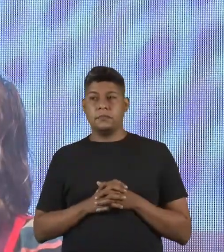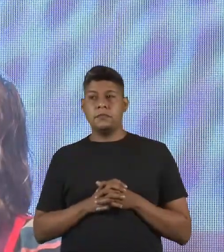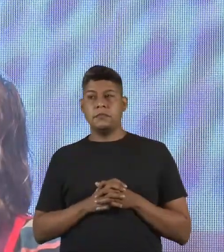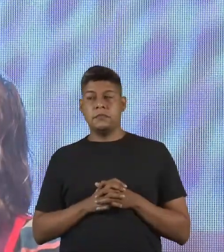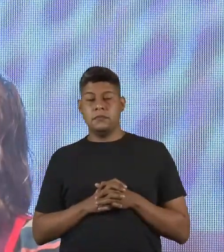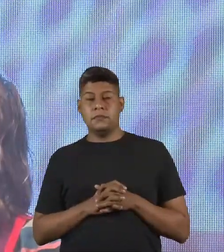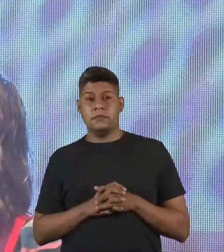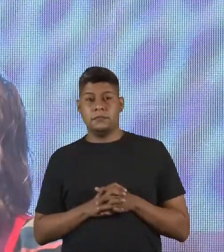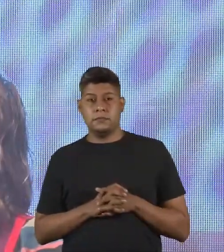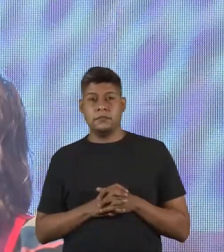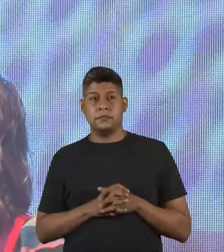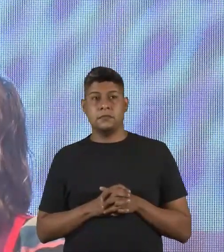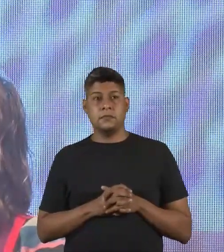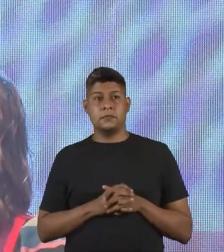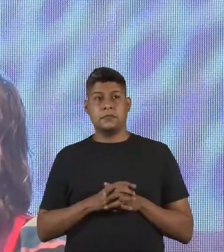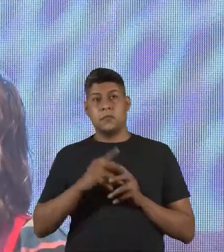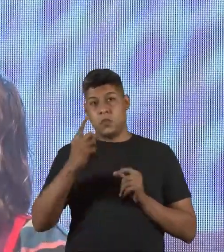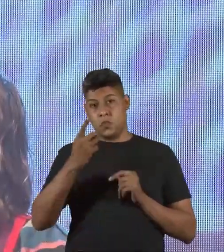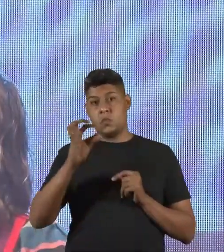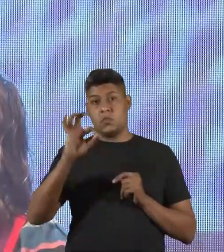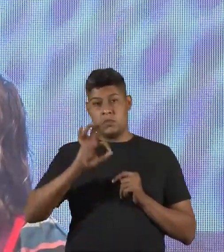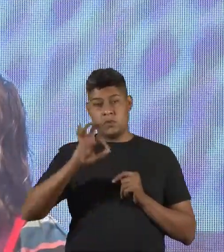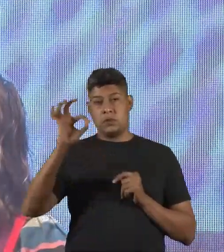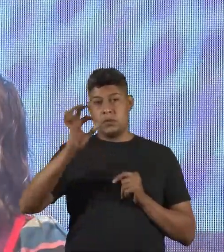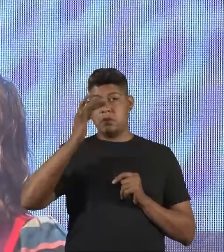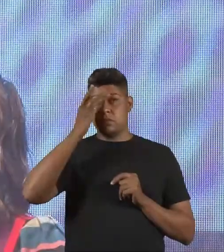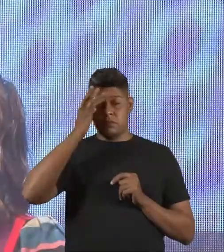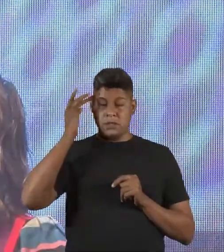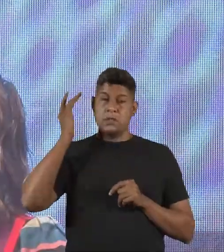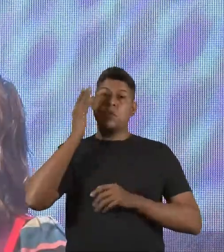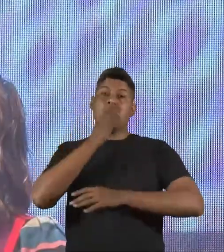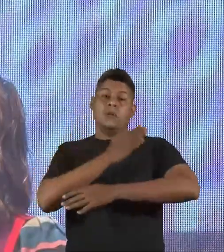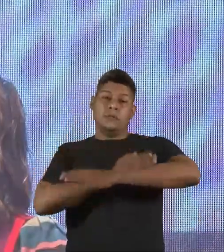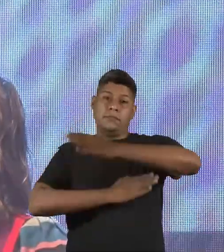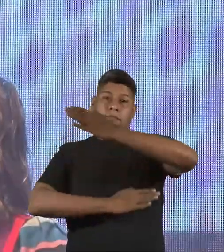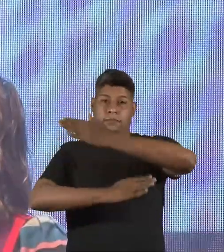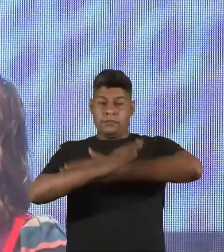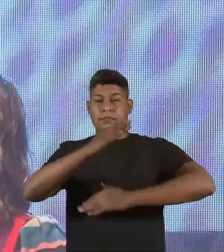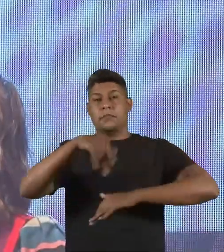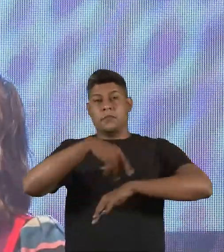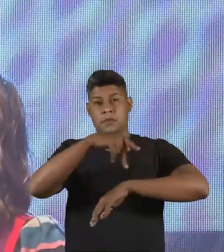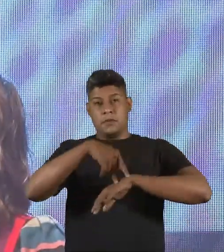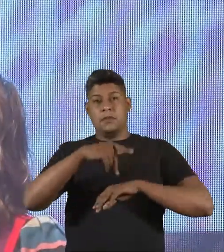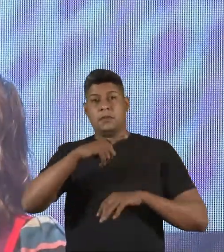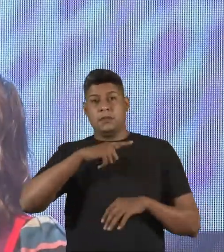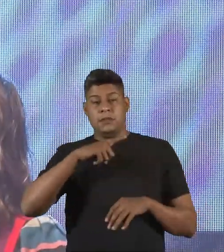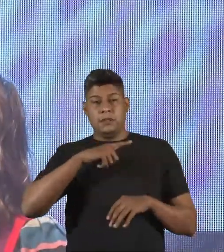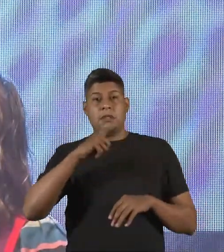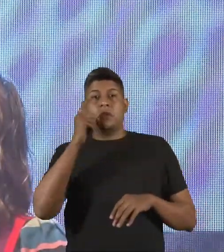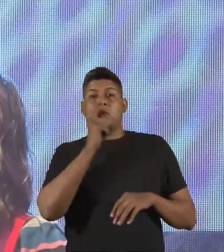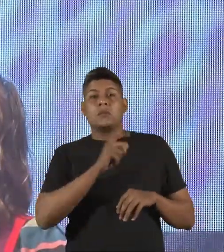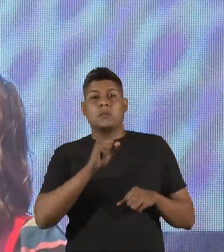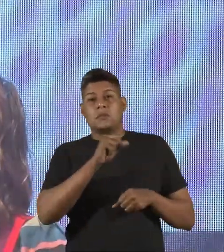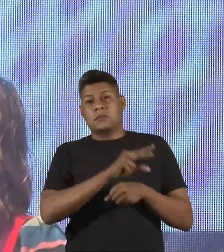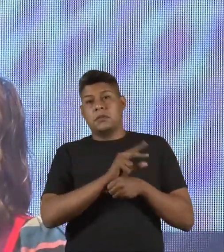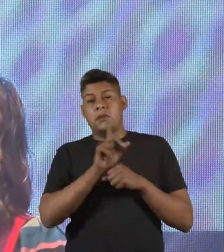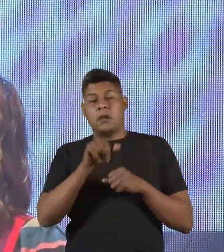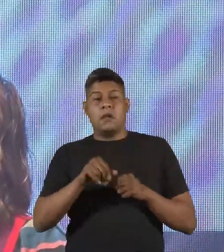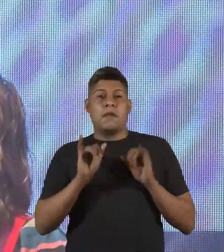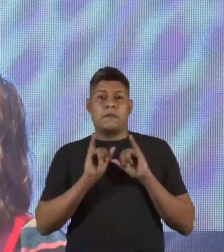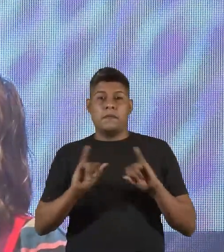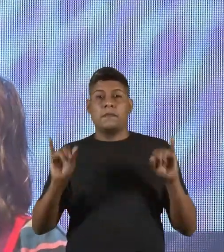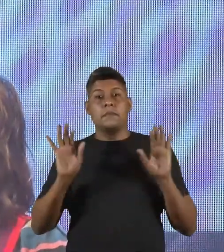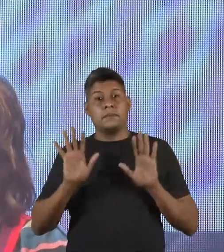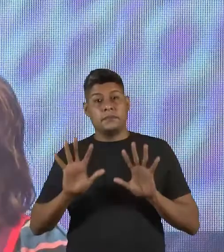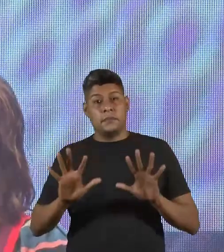Aliás, apenas 1% das pessoas com deficiência nesse país estão empregadas. É exatamente esse o dado.